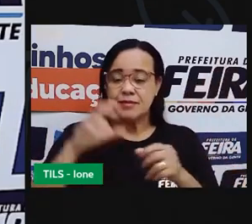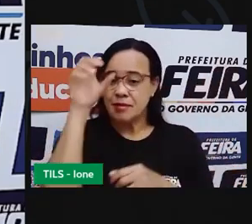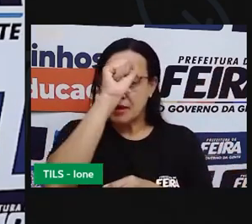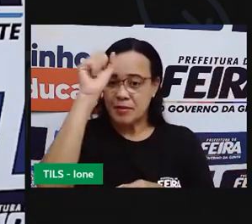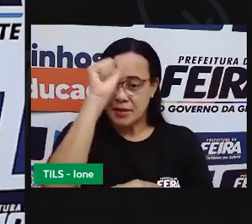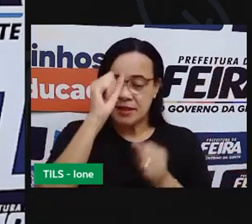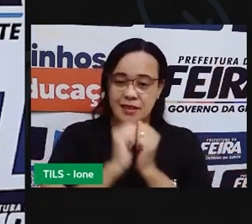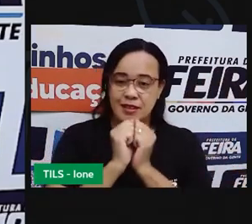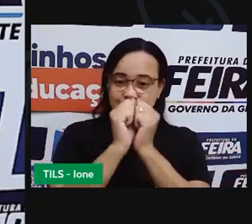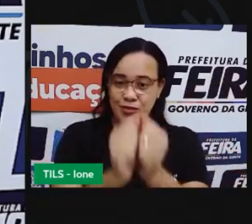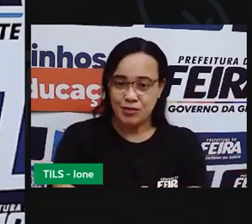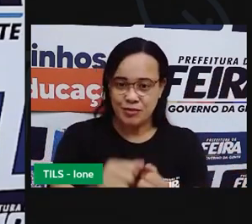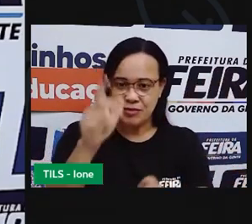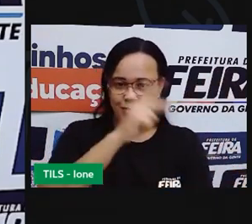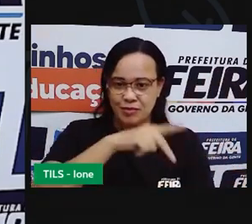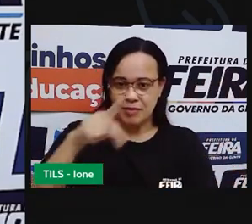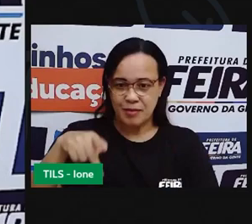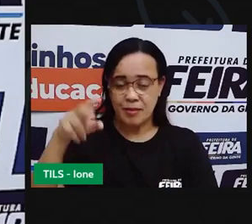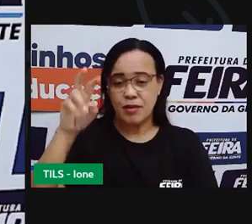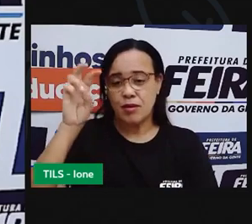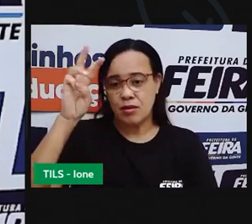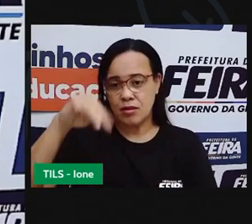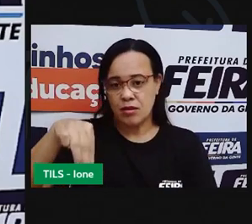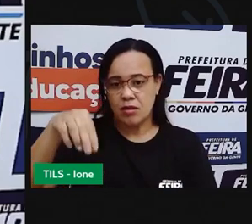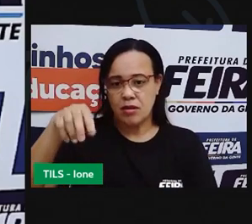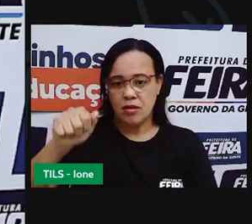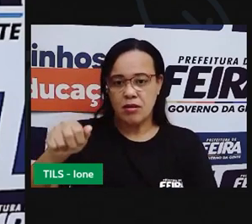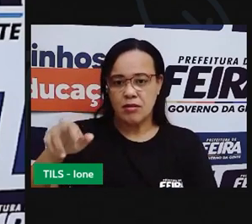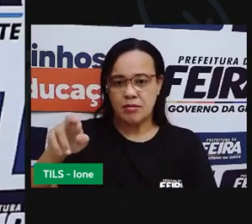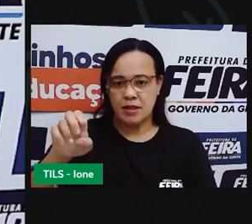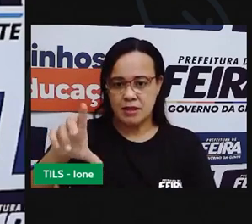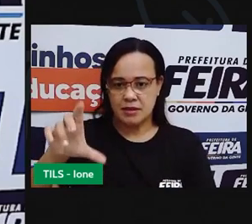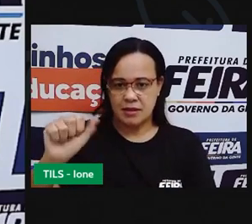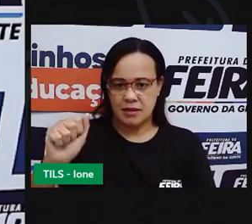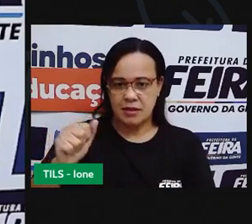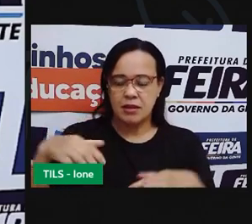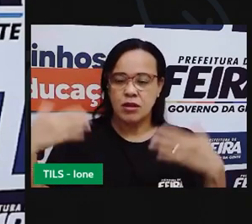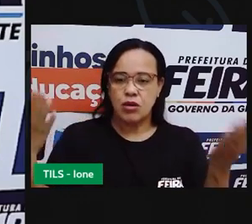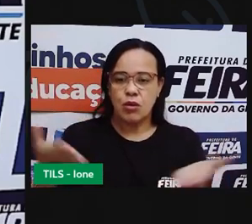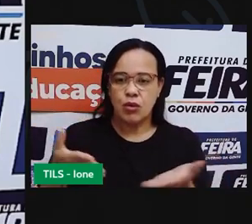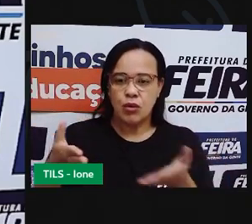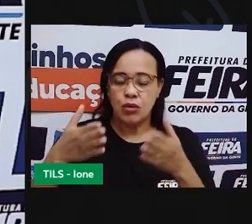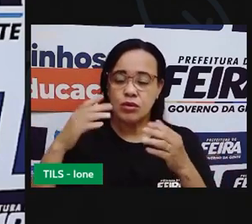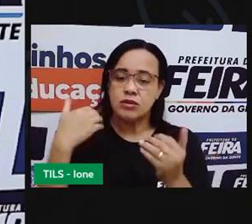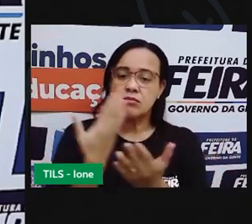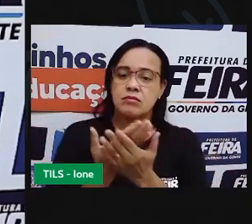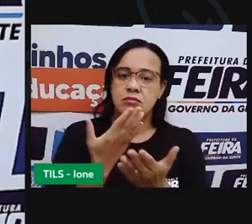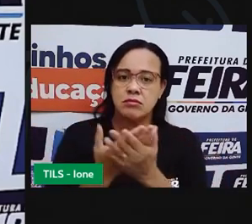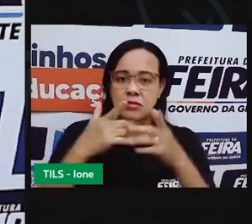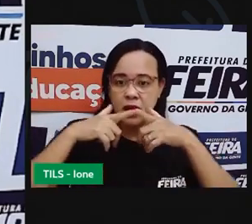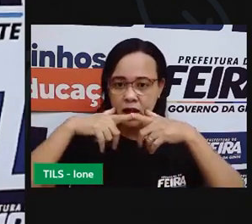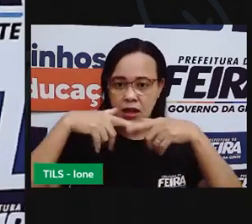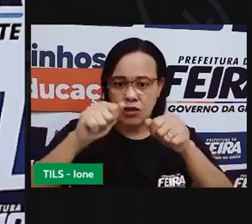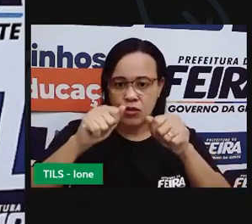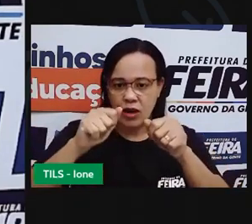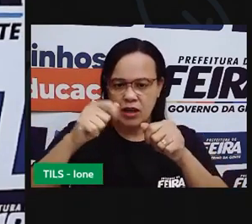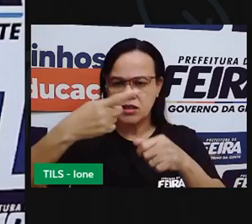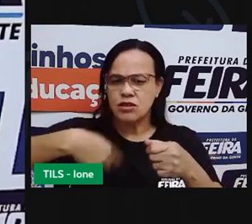uma cela? Então vamos lá. Hoje, a aula de linguagem, a gente vai ver